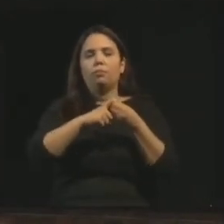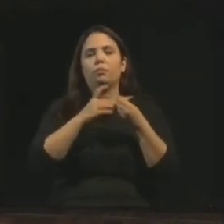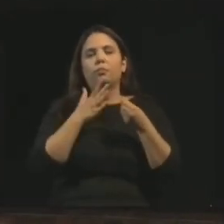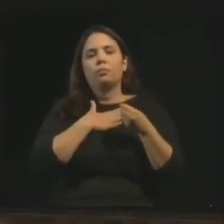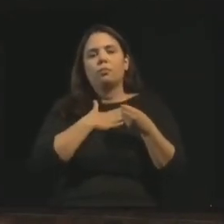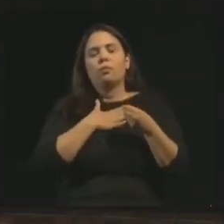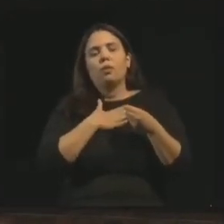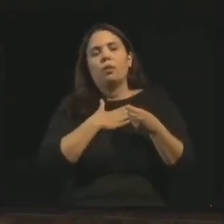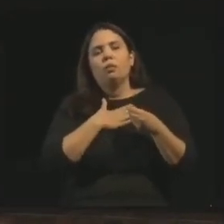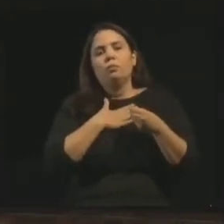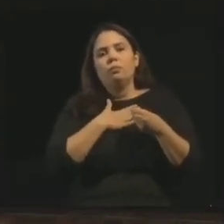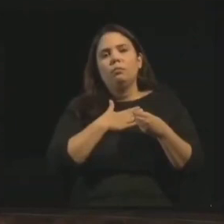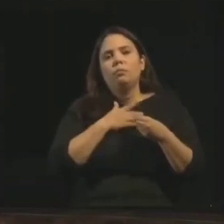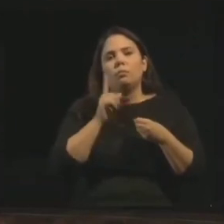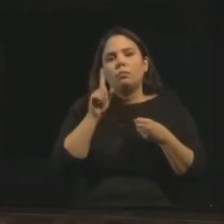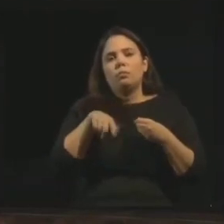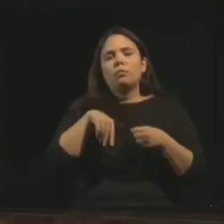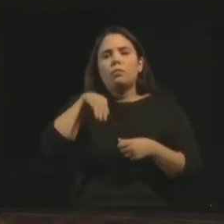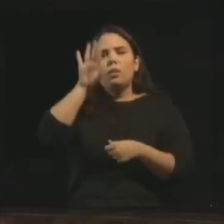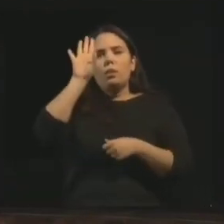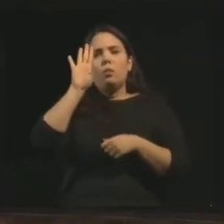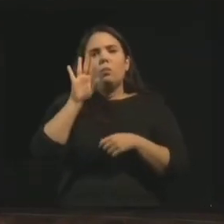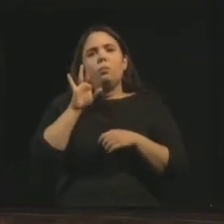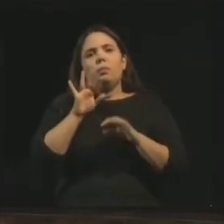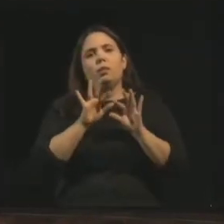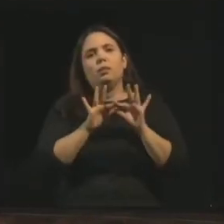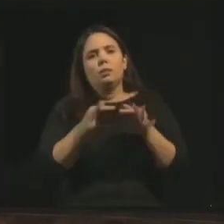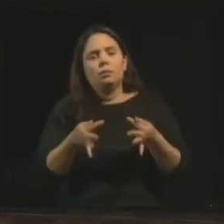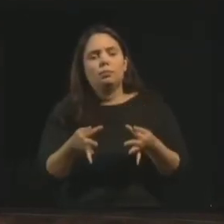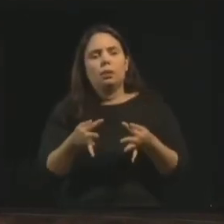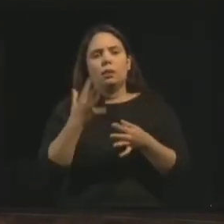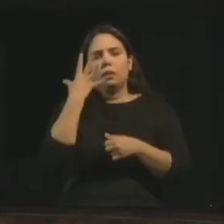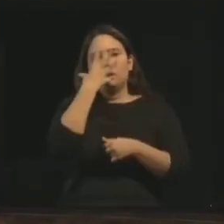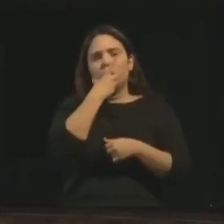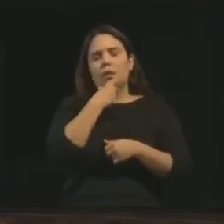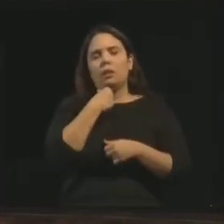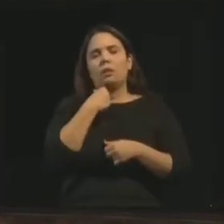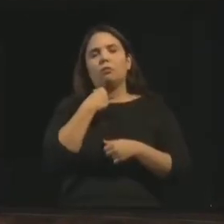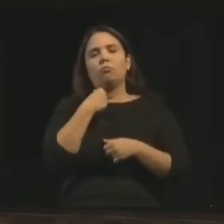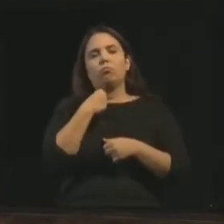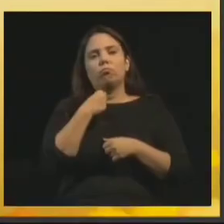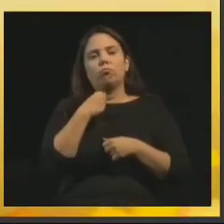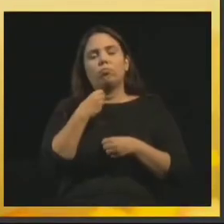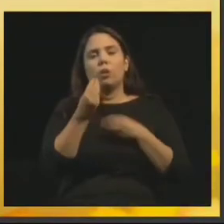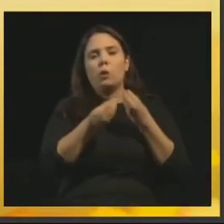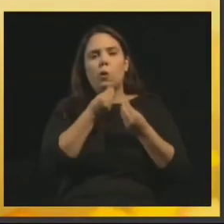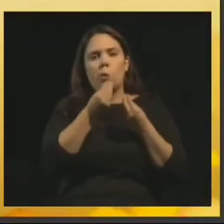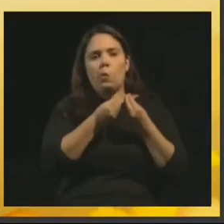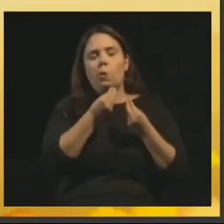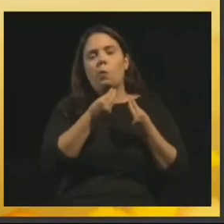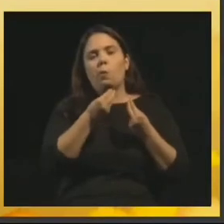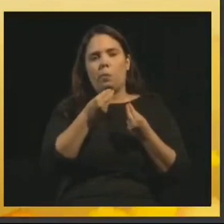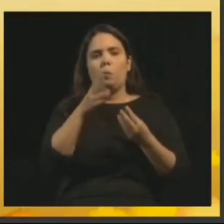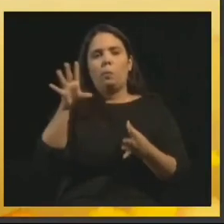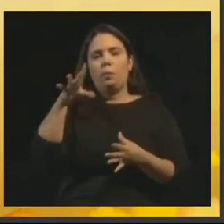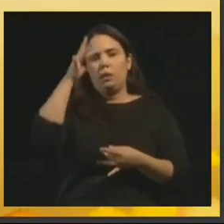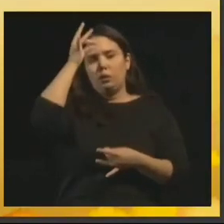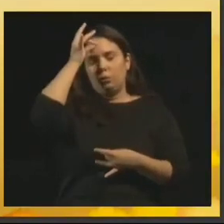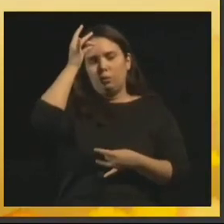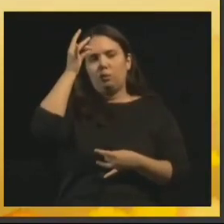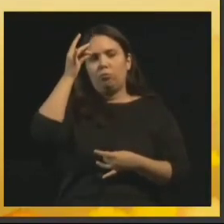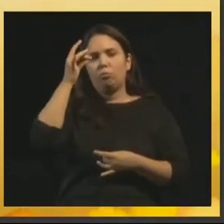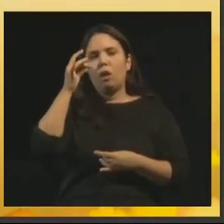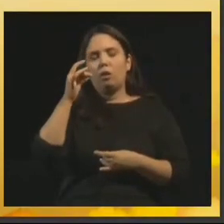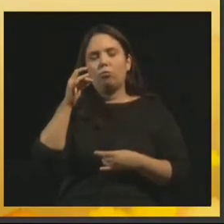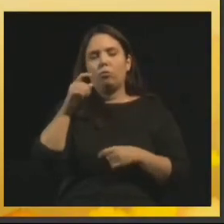Eurípedes, ouve o mais belo, sermão do monte explicado pela mediunidade fulgurante de um camponês